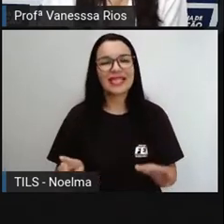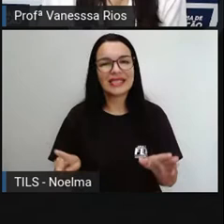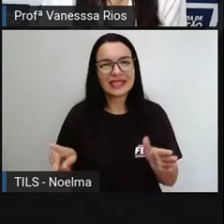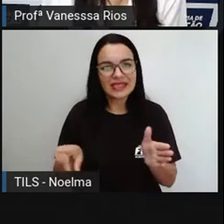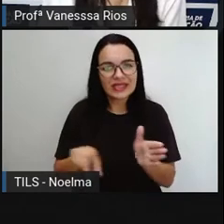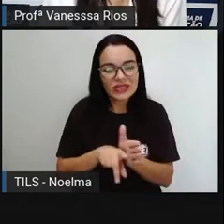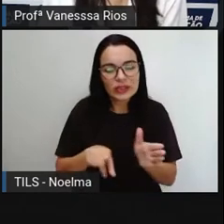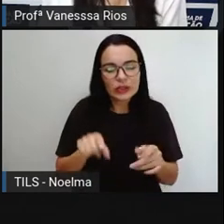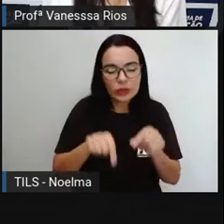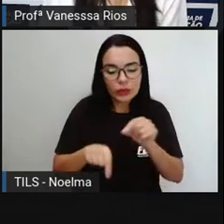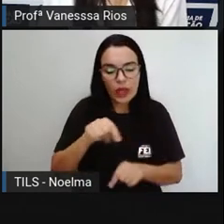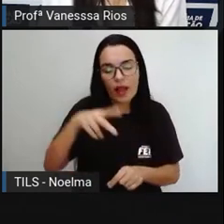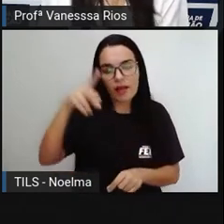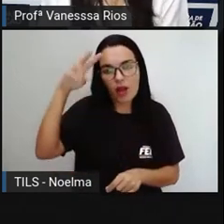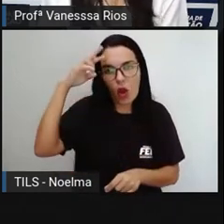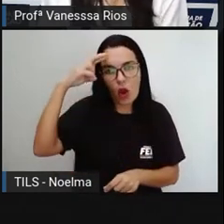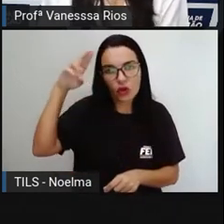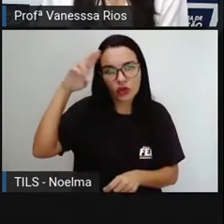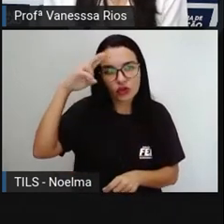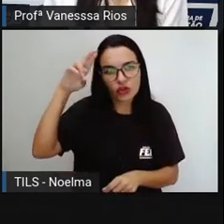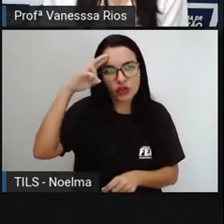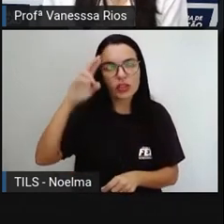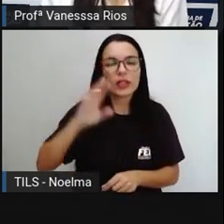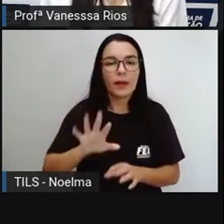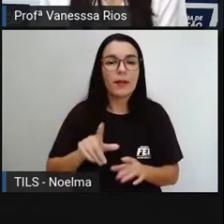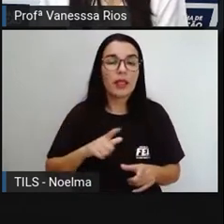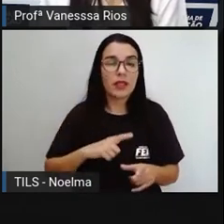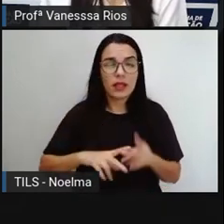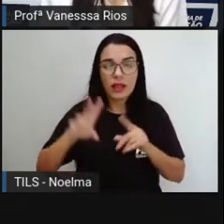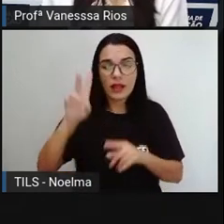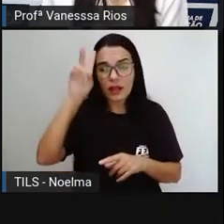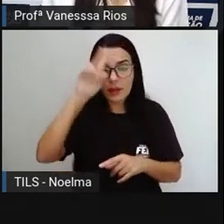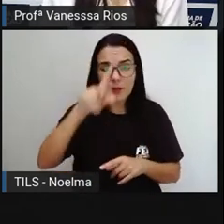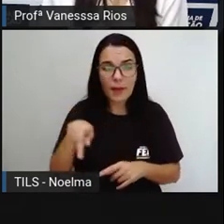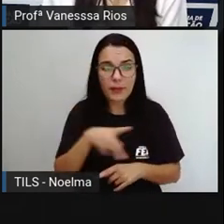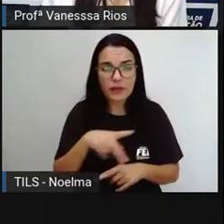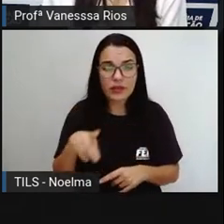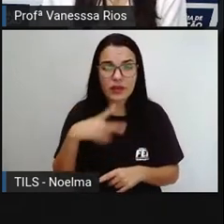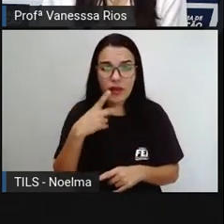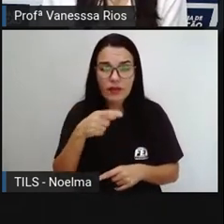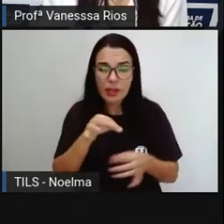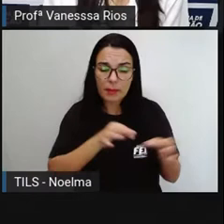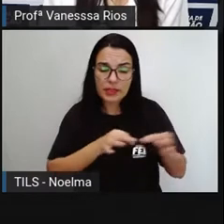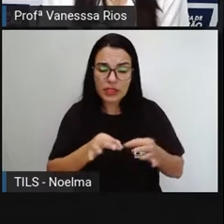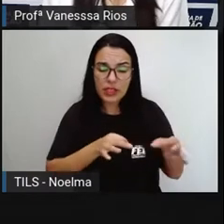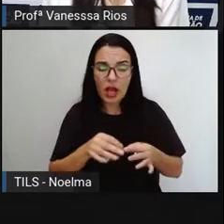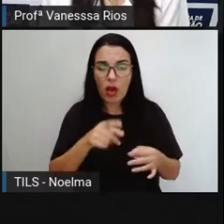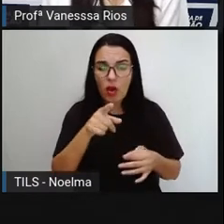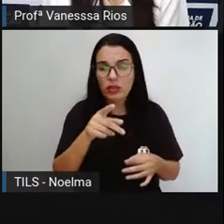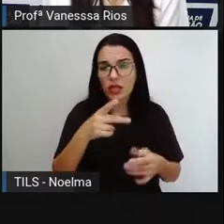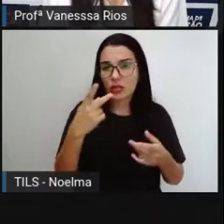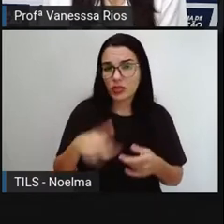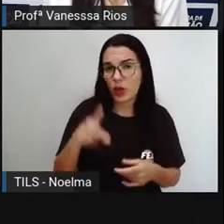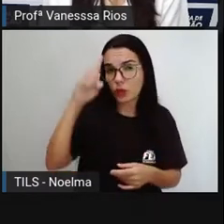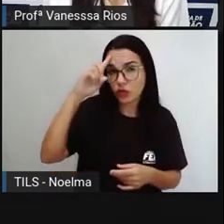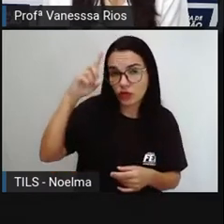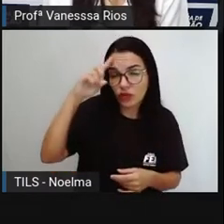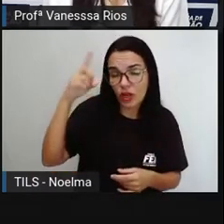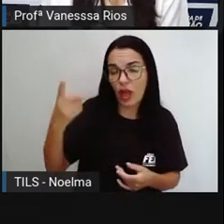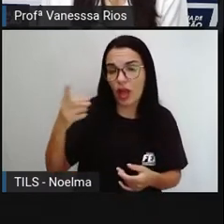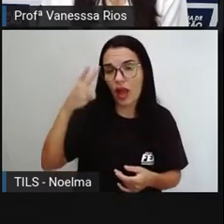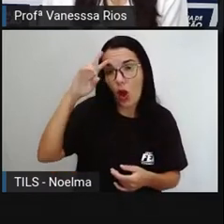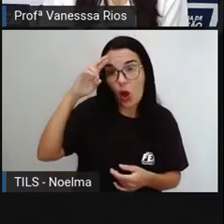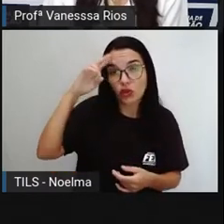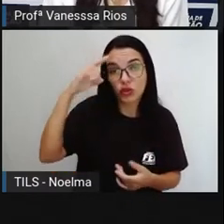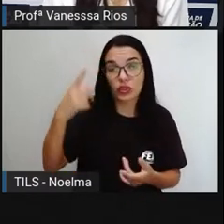rotinas. Lembra quando a Pró falou aí de estabelecer, de organizar uma rotina com atividades? E